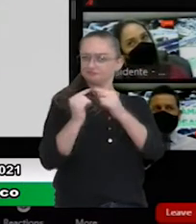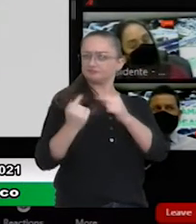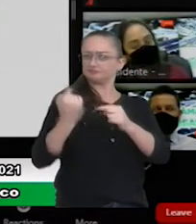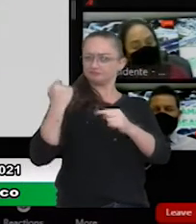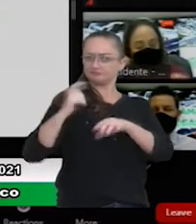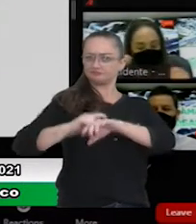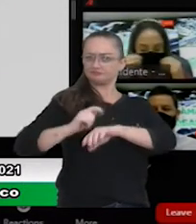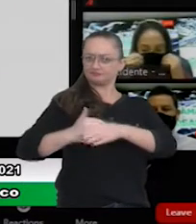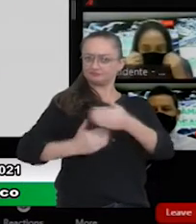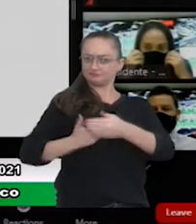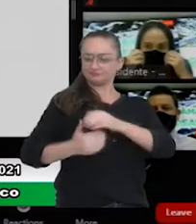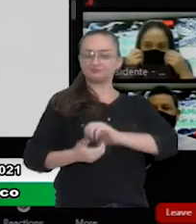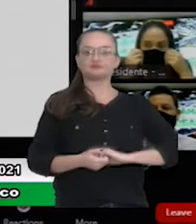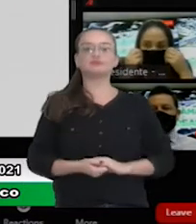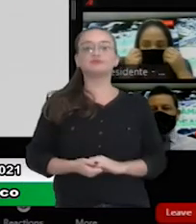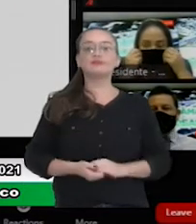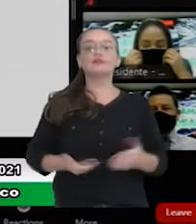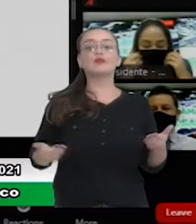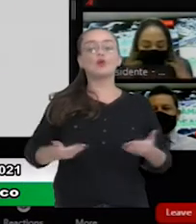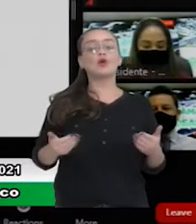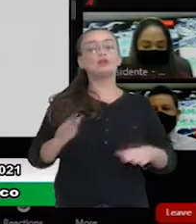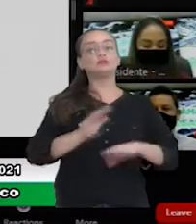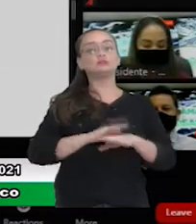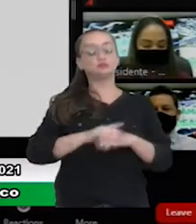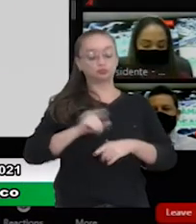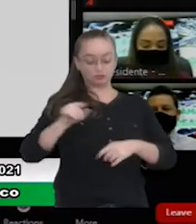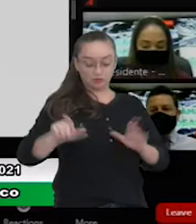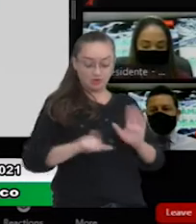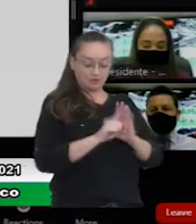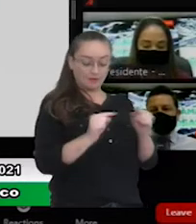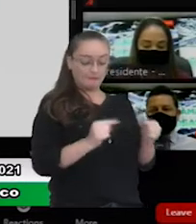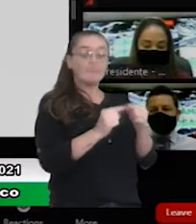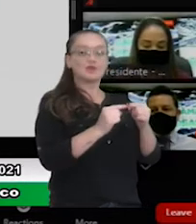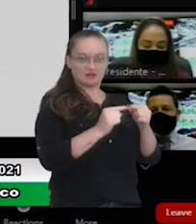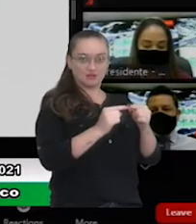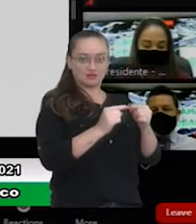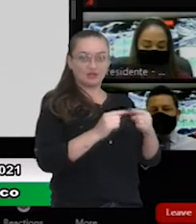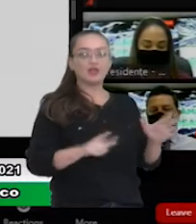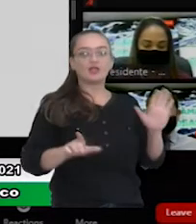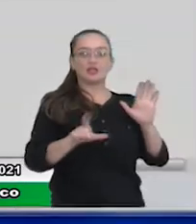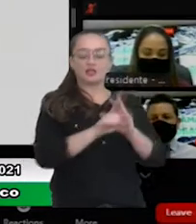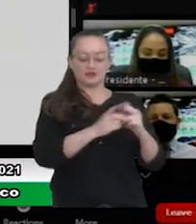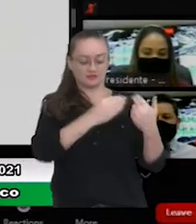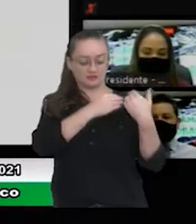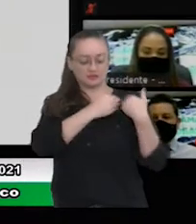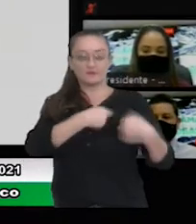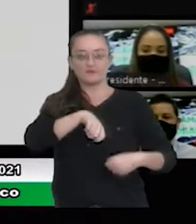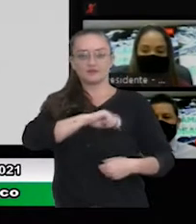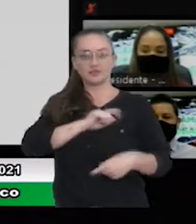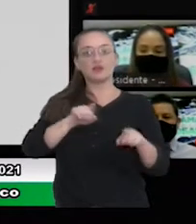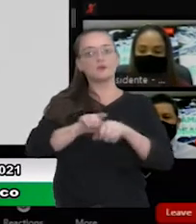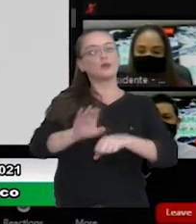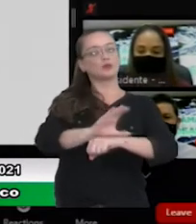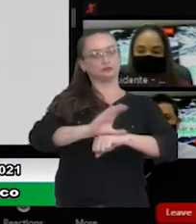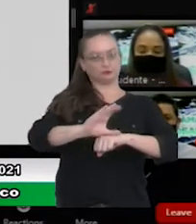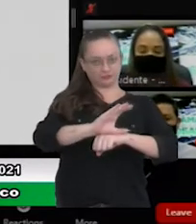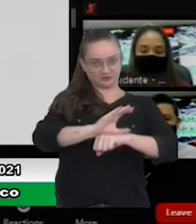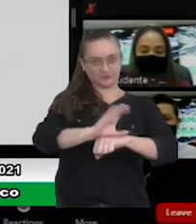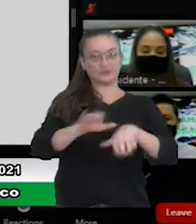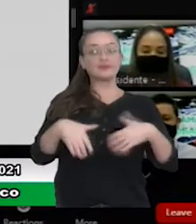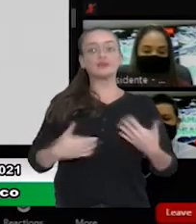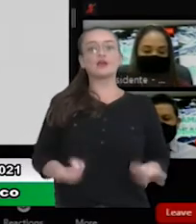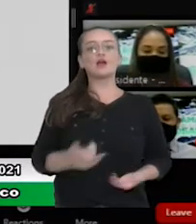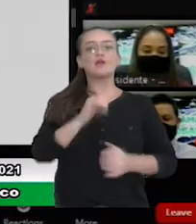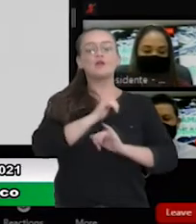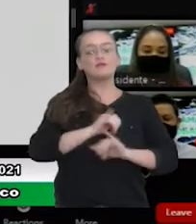a gente está aqui cumprindo um requisito legal, de acordo com a lei de responsabilidade fiscal e com a Constituição. Então, ele